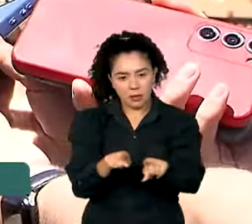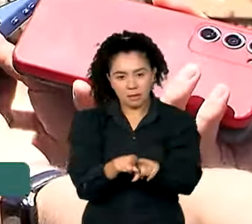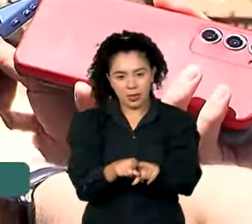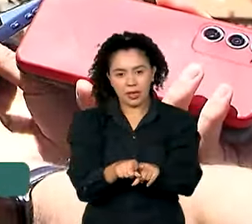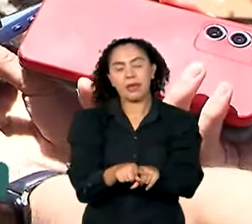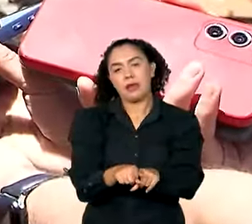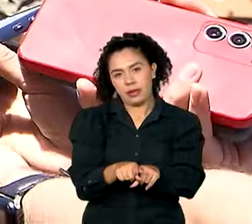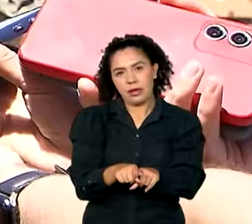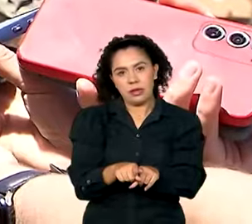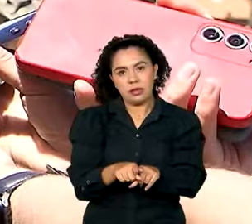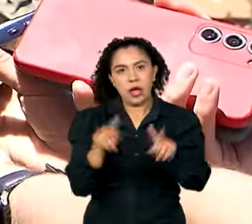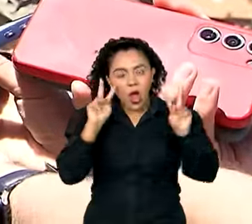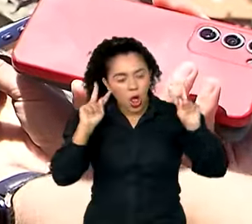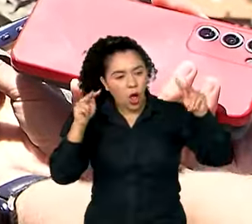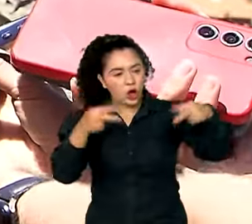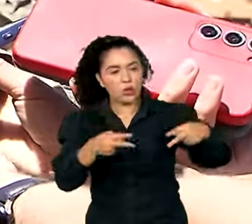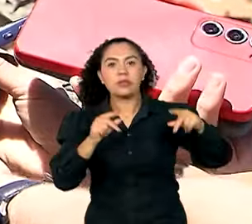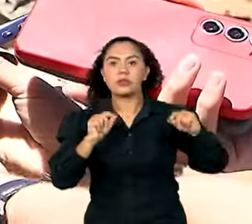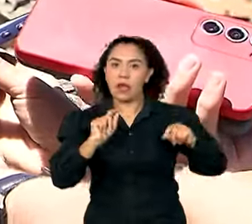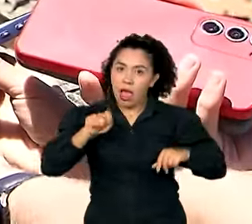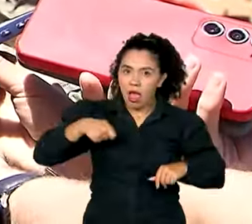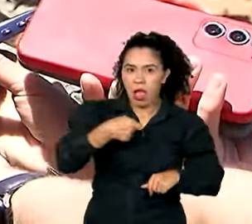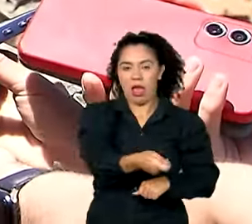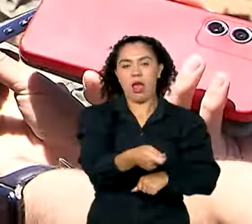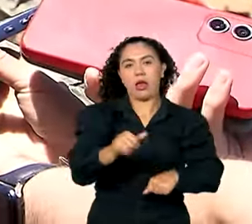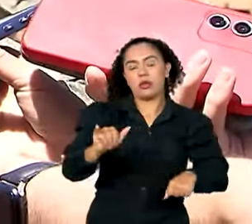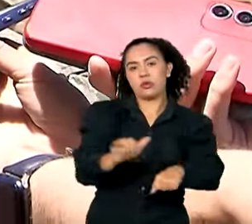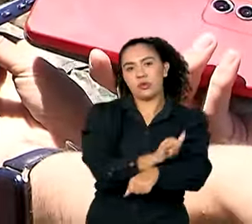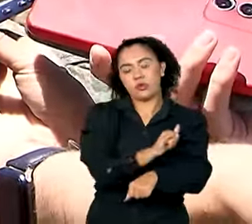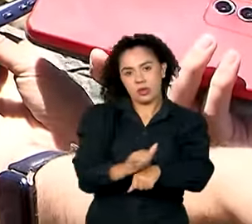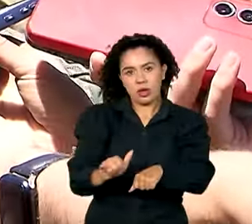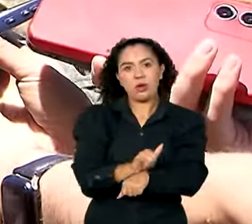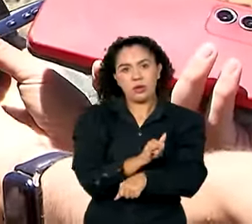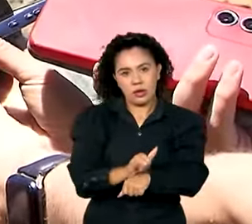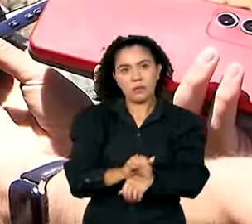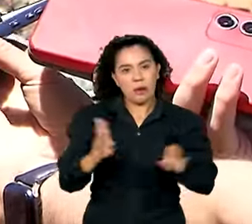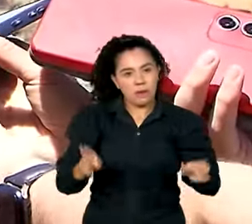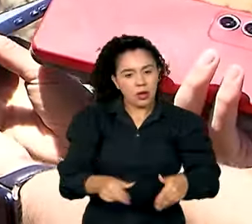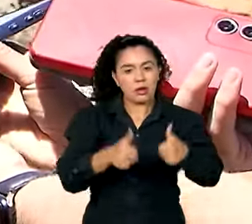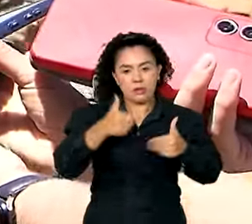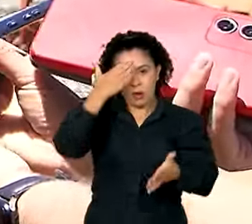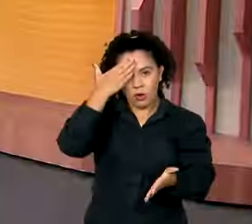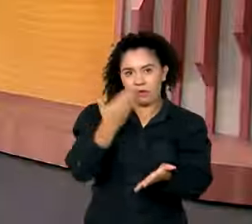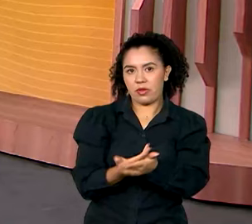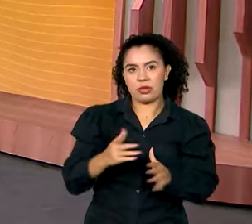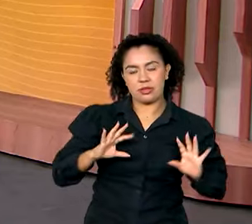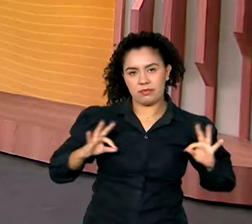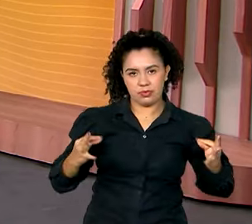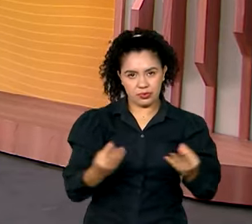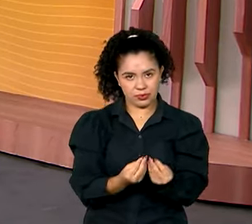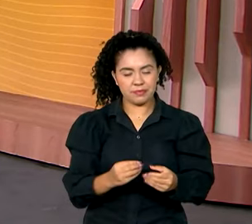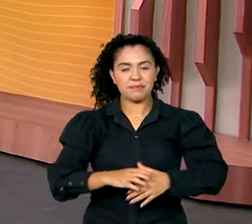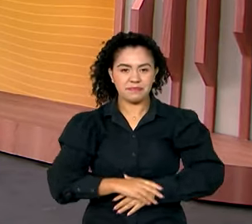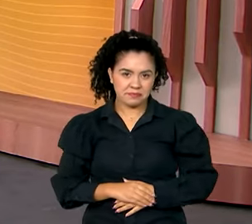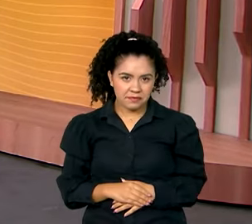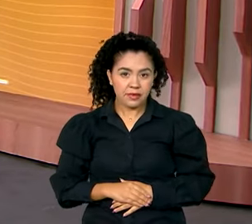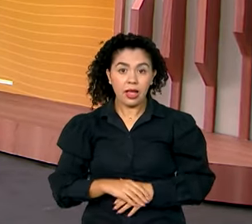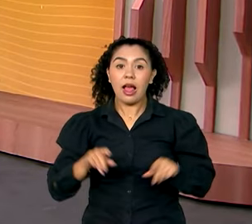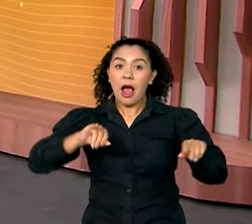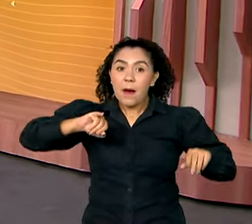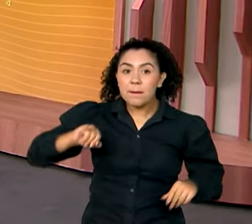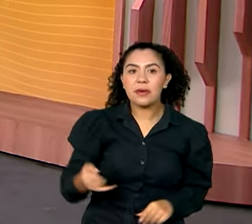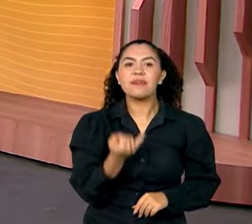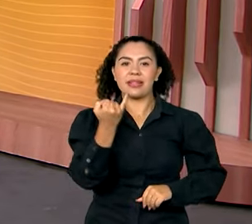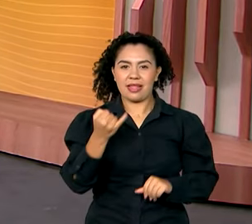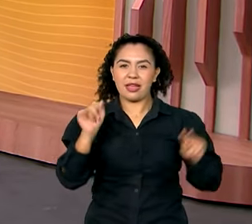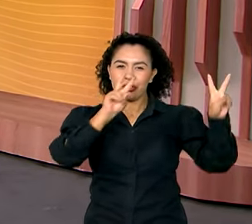reconhecer, trata-se de um instrumento de incremento da confiança mútua. E vamos aproveitar a